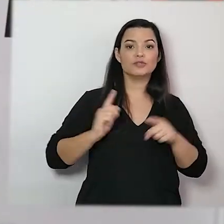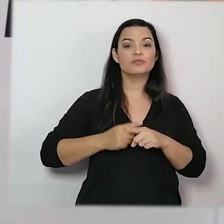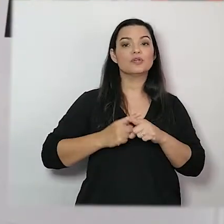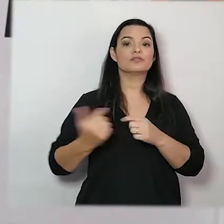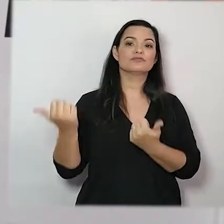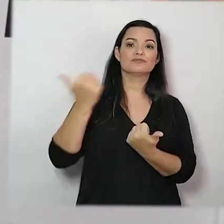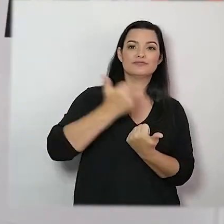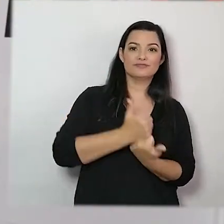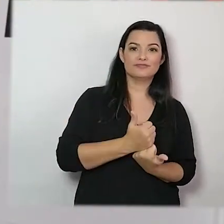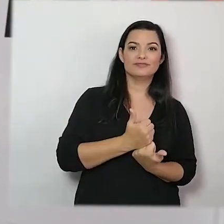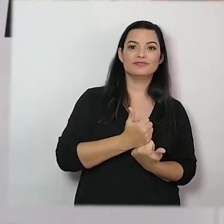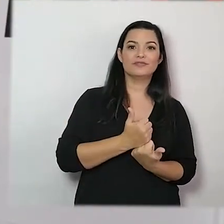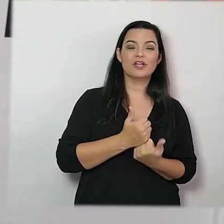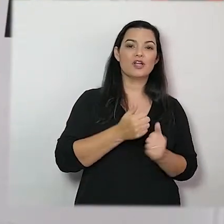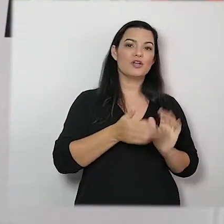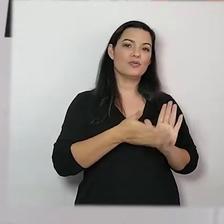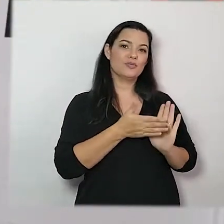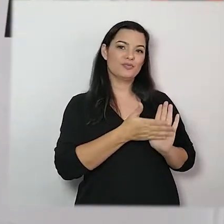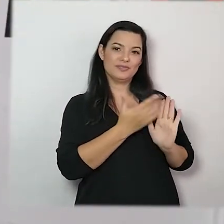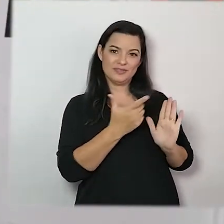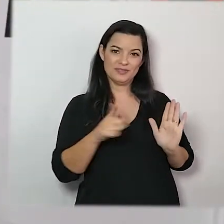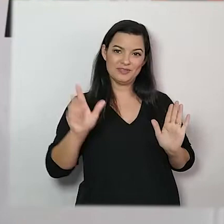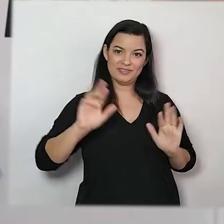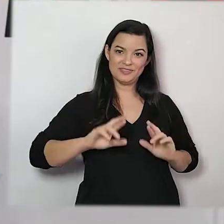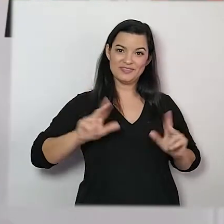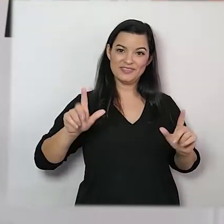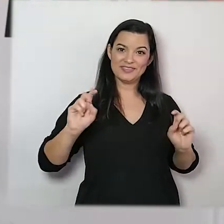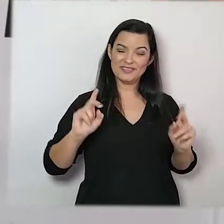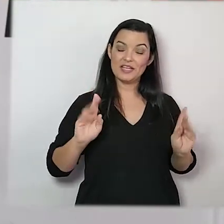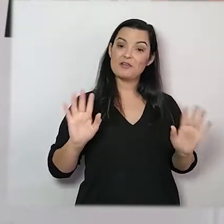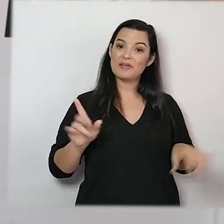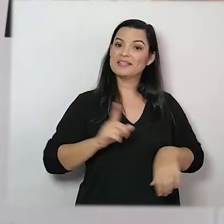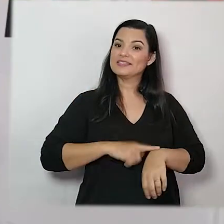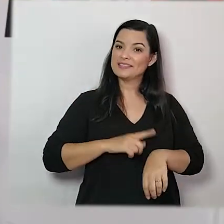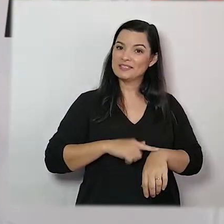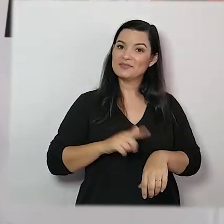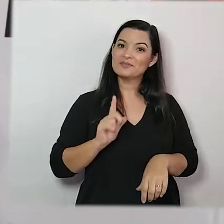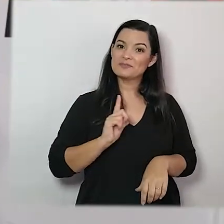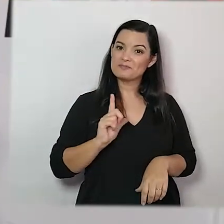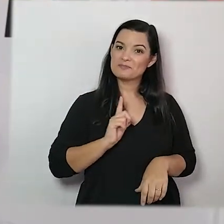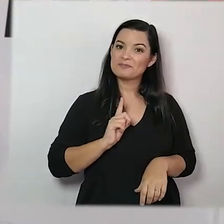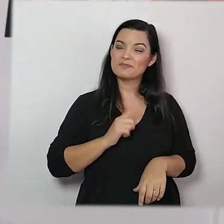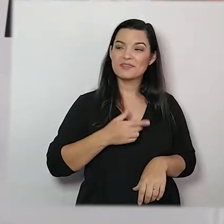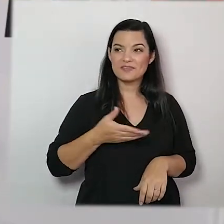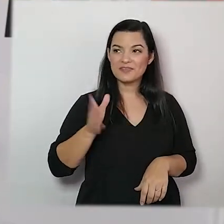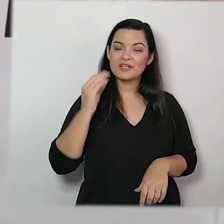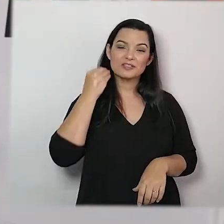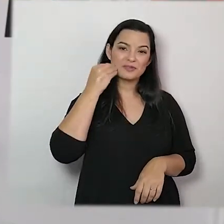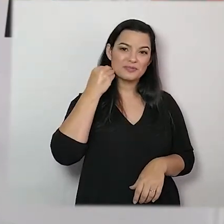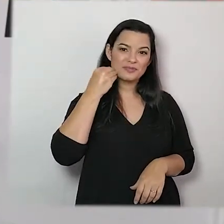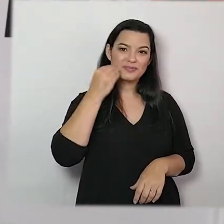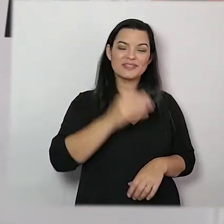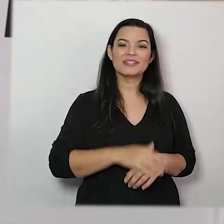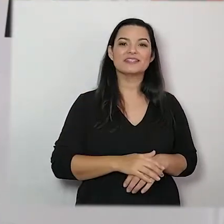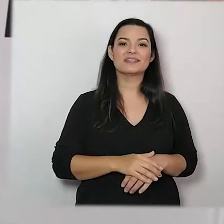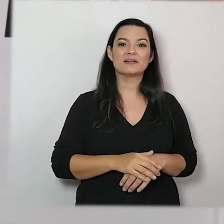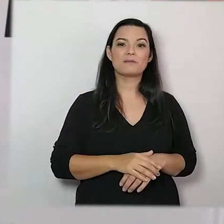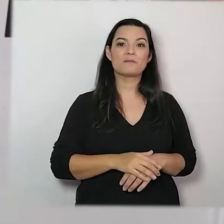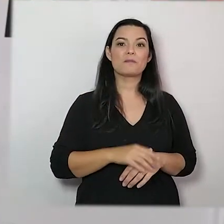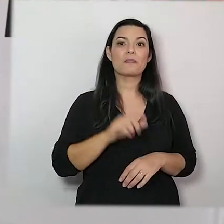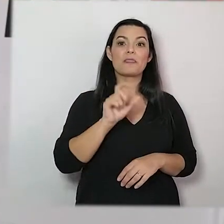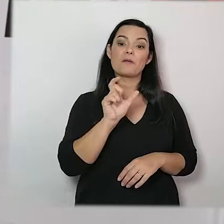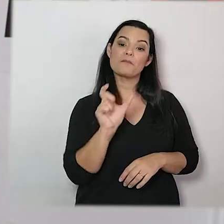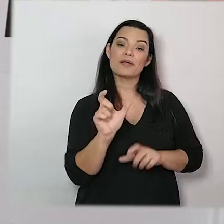substituir por outras propostas, tá bom? Mas ainda dá tempo de vocês experimentarem o Caça-Palavras